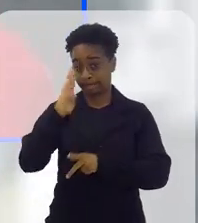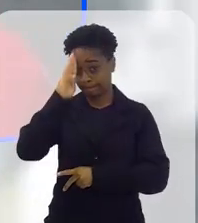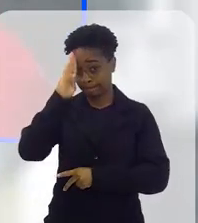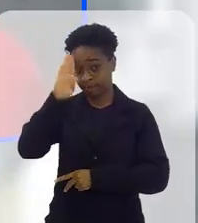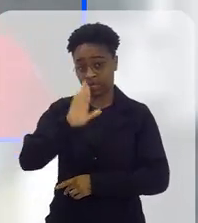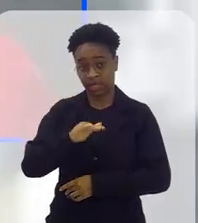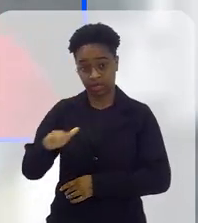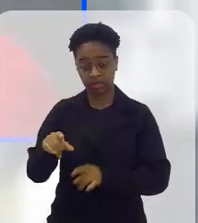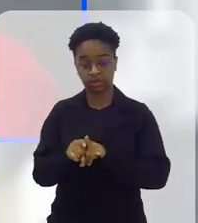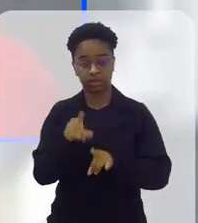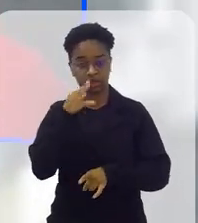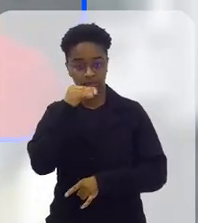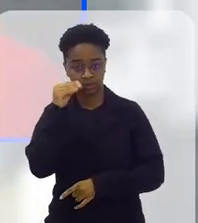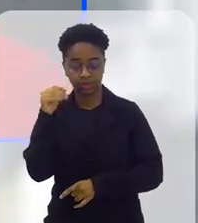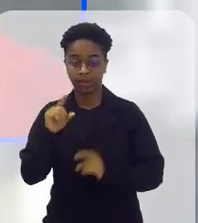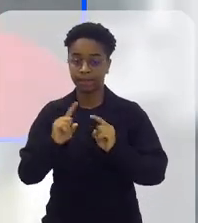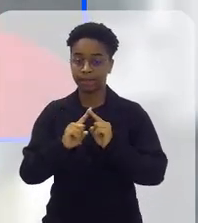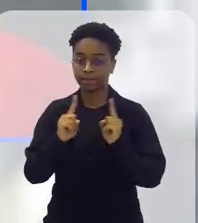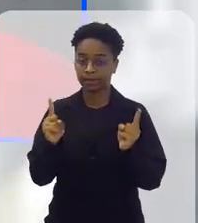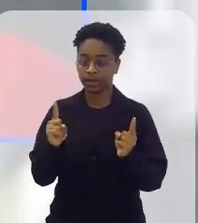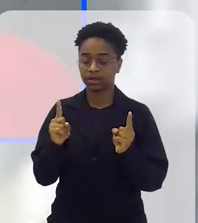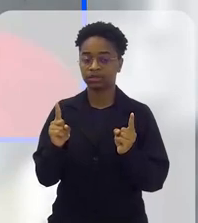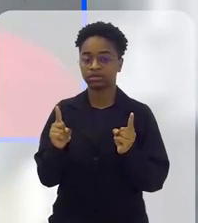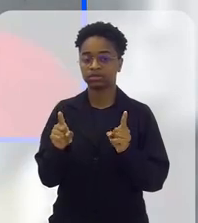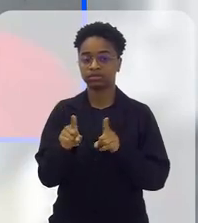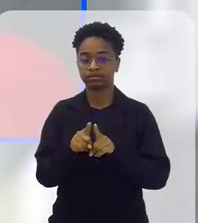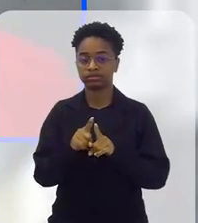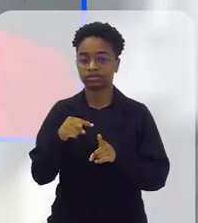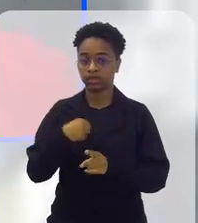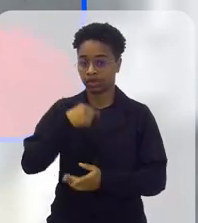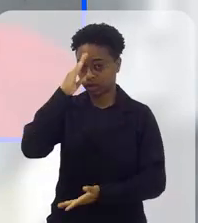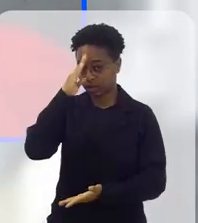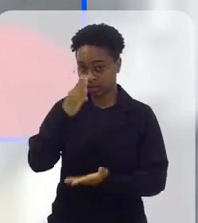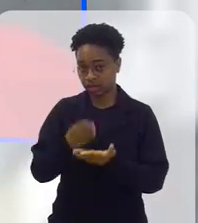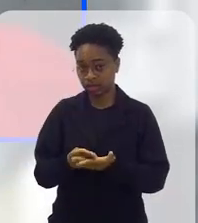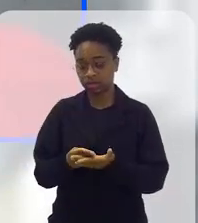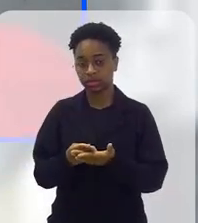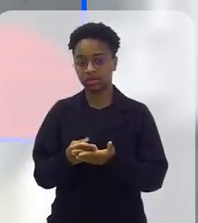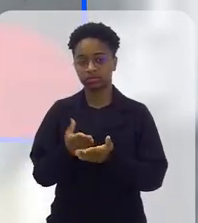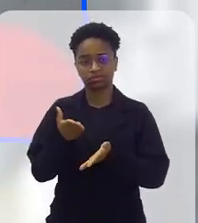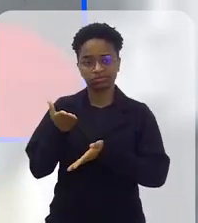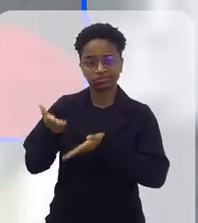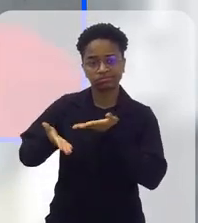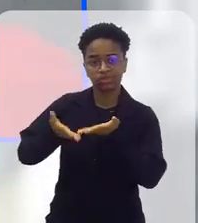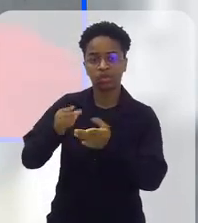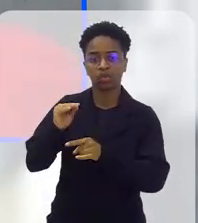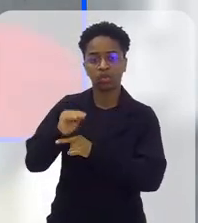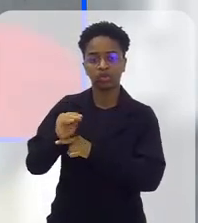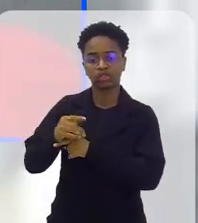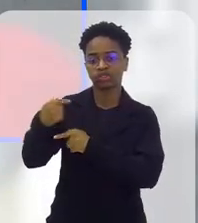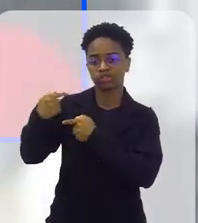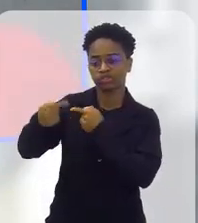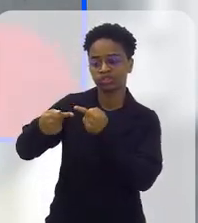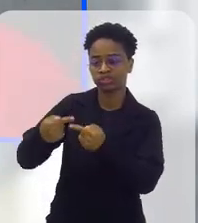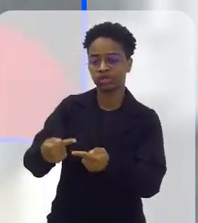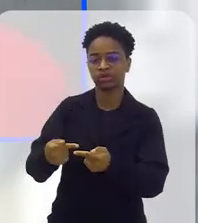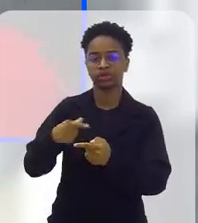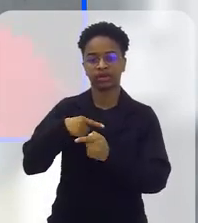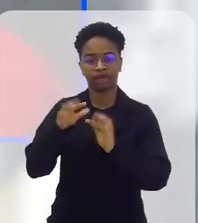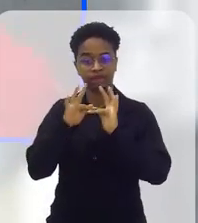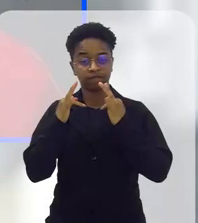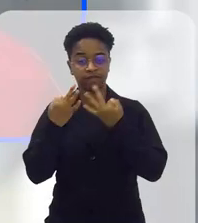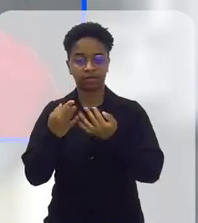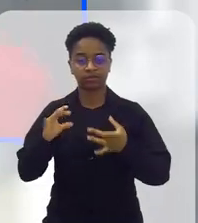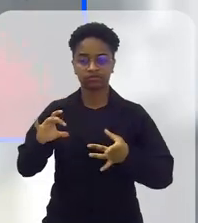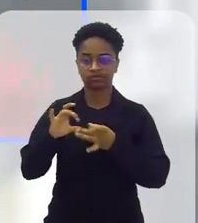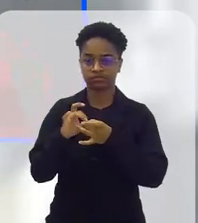população, principalmente crianças e adolescentes, mas, além disso, acredito eu que a gente atende toda uma geração, toda uma família que está também